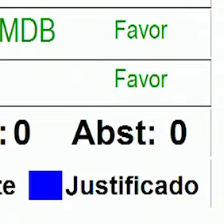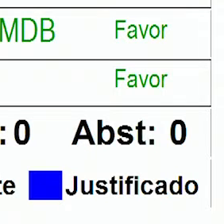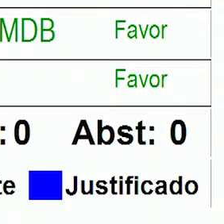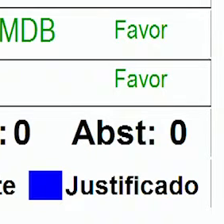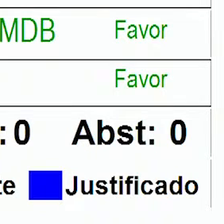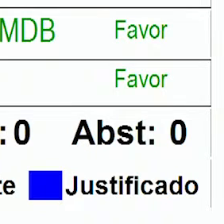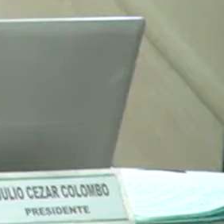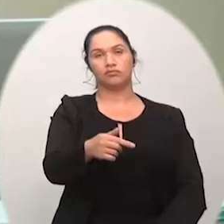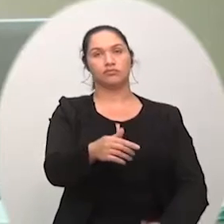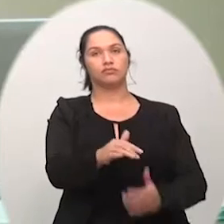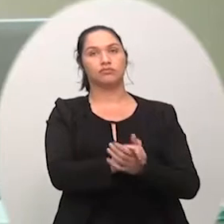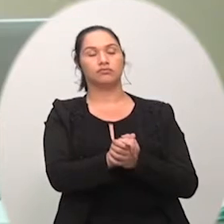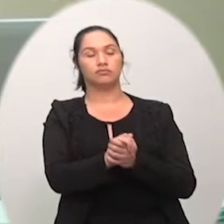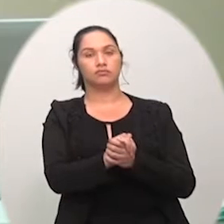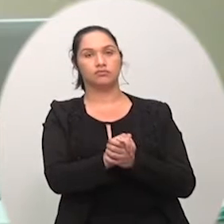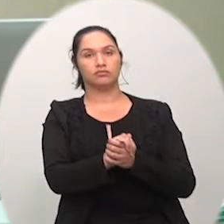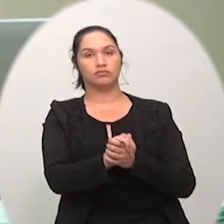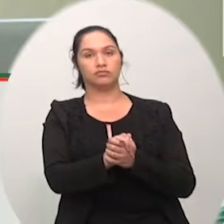barra 18